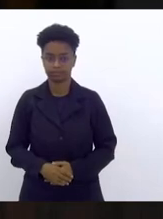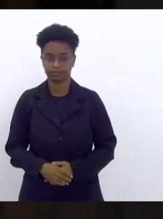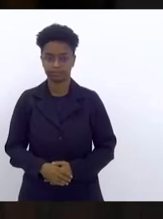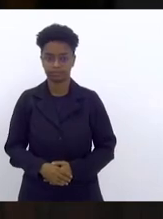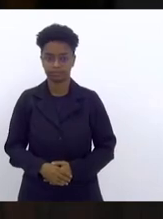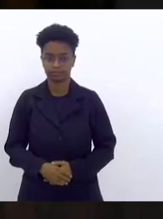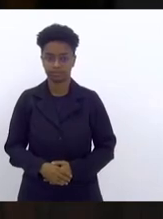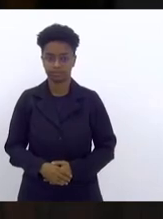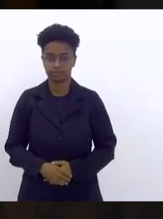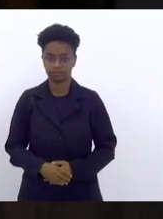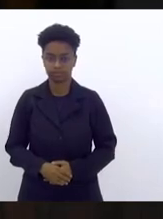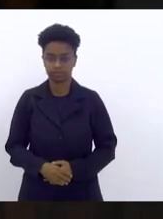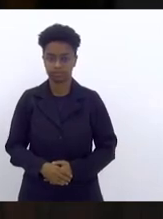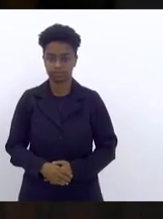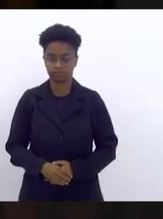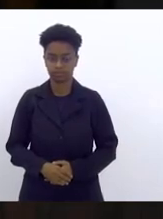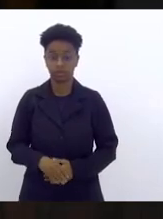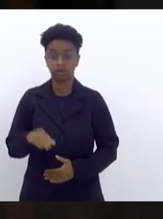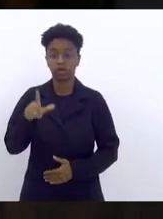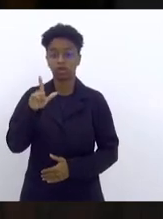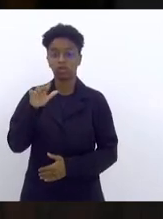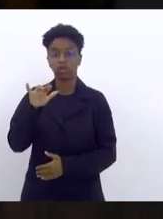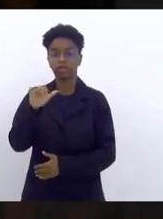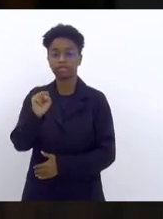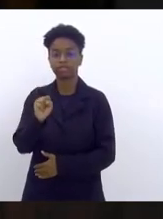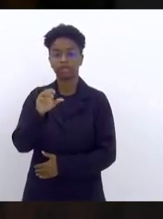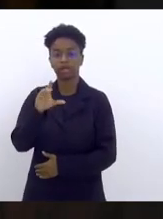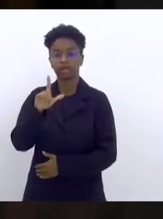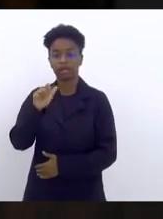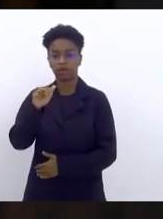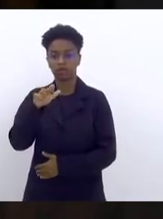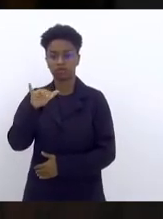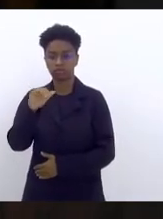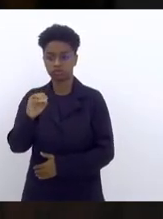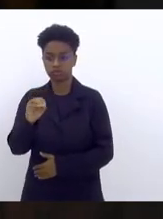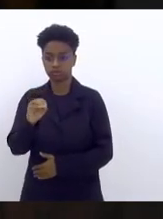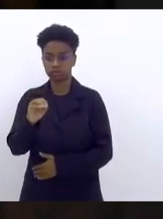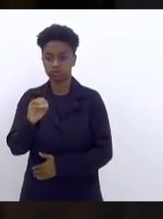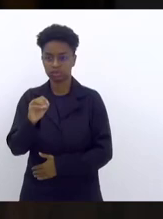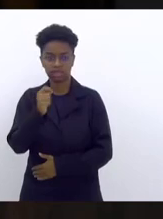Luiz Cláudio vai fazer ali o... Estamos sem som.